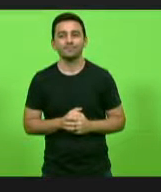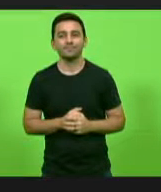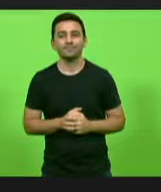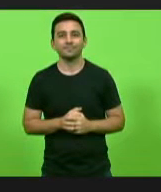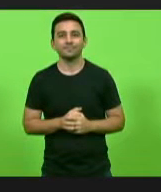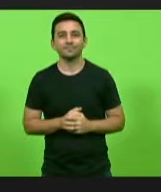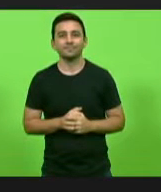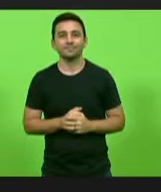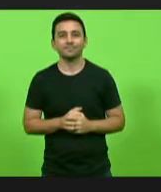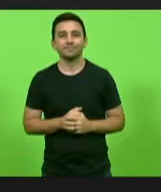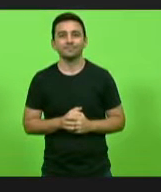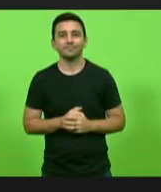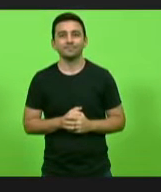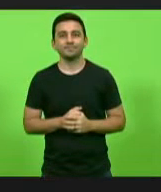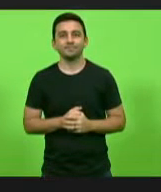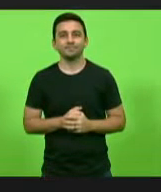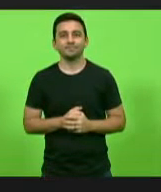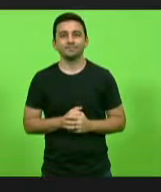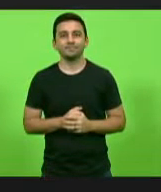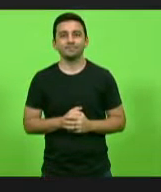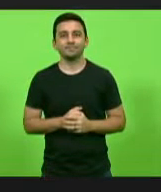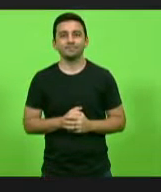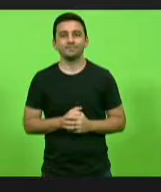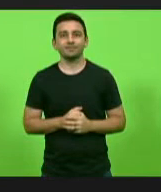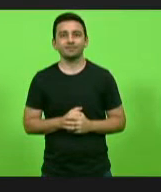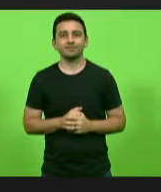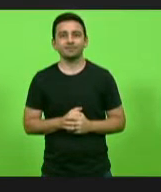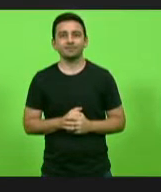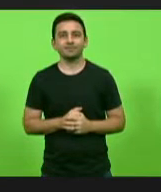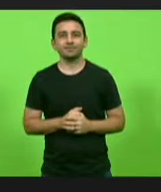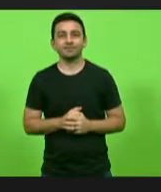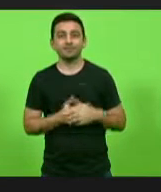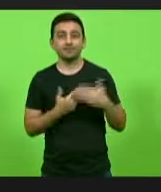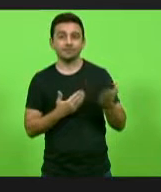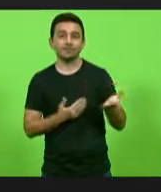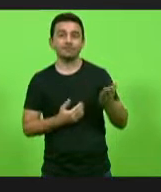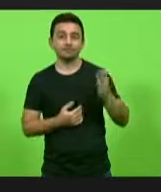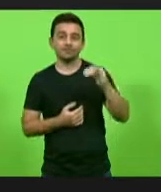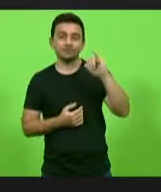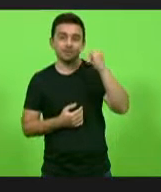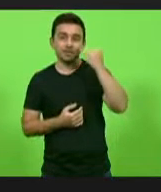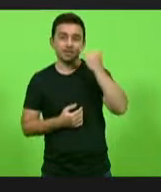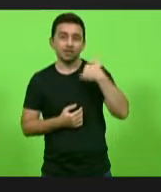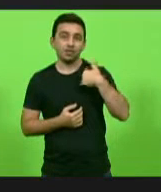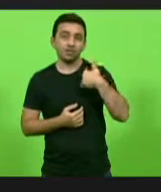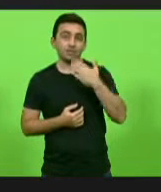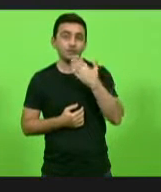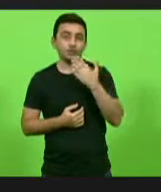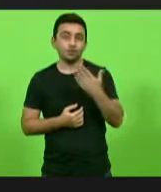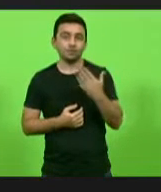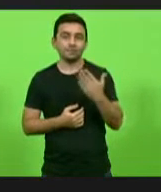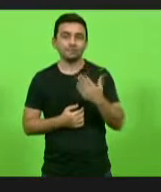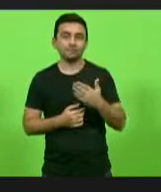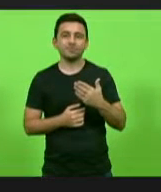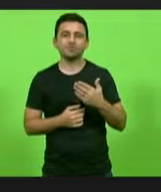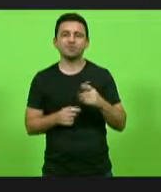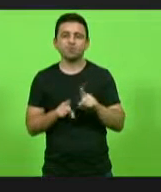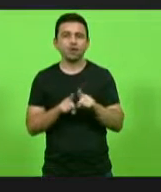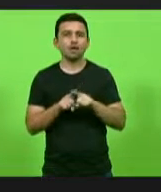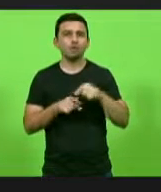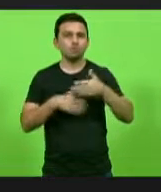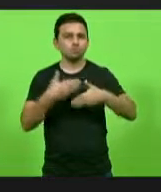Só pela ordem, senhor presidente. Obrigado. Pela ordem. Porque o deputado Gessé, eu ia pedir uma parte, mas sim, encaminhe esses